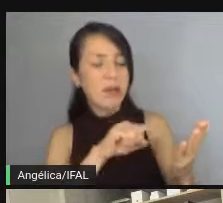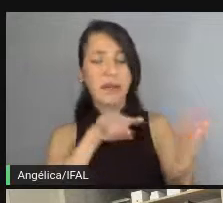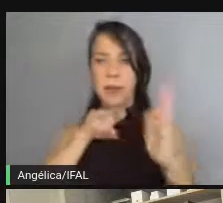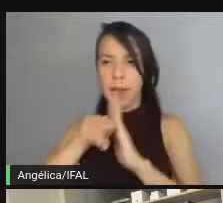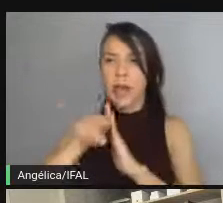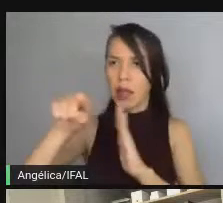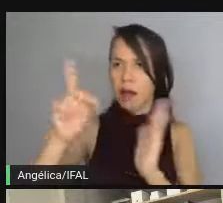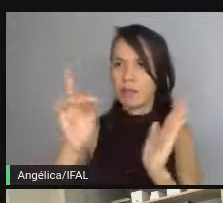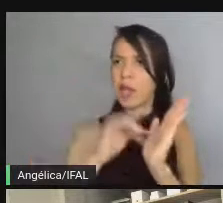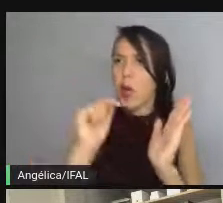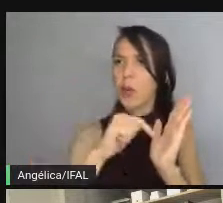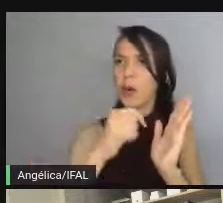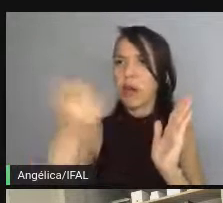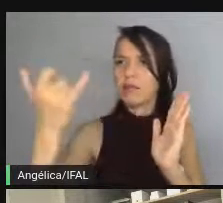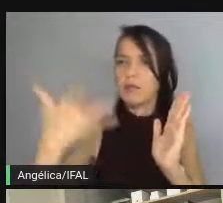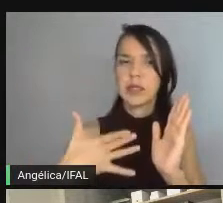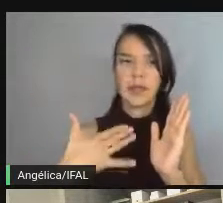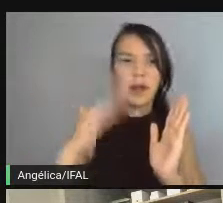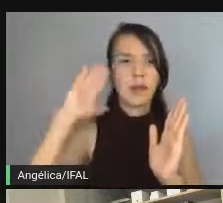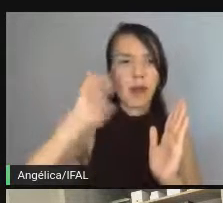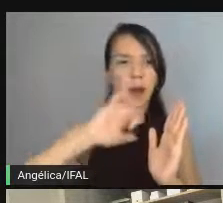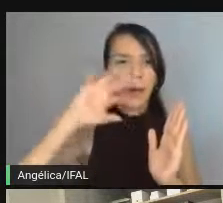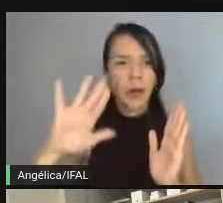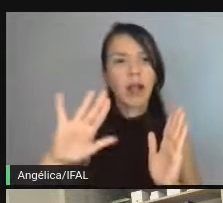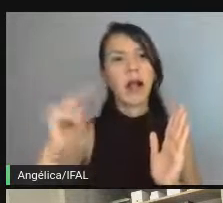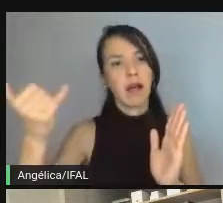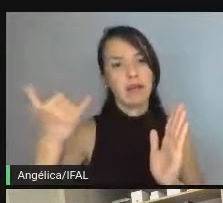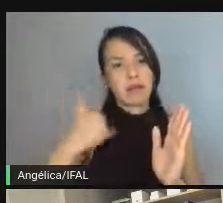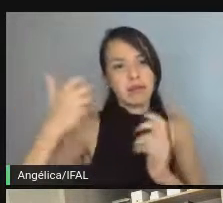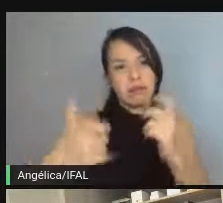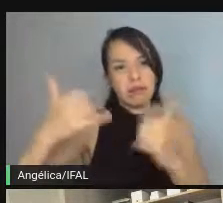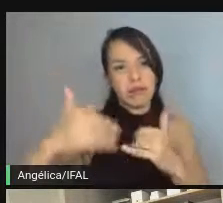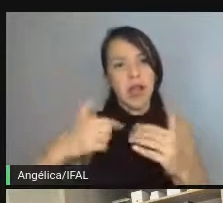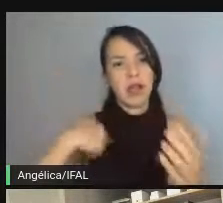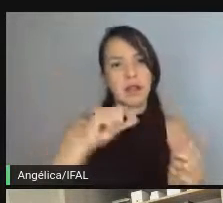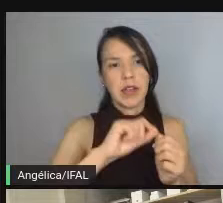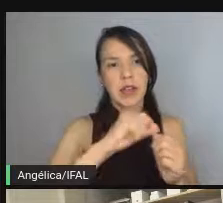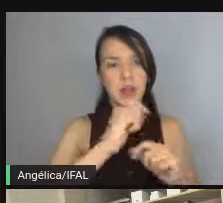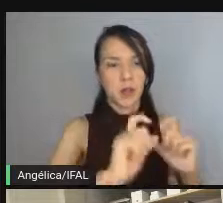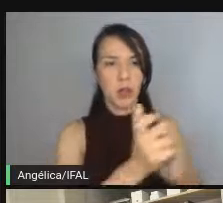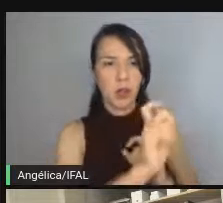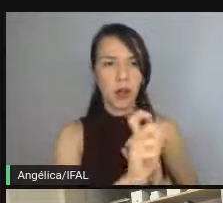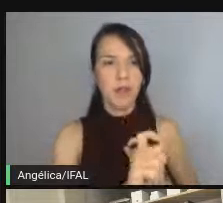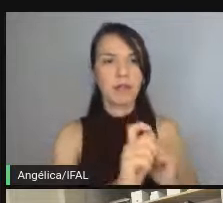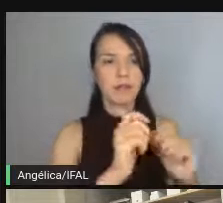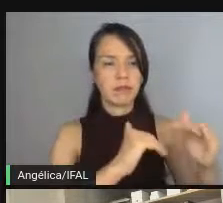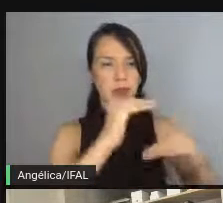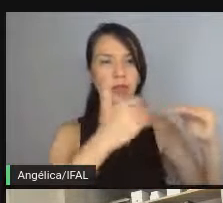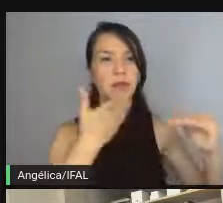é necessário para a gente fazer um desenvolvimento de qualidade.